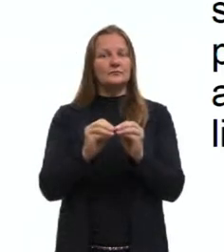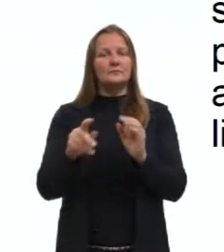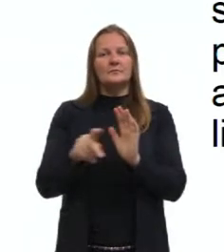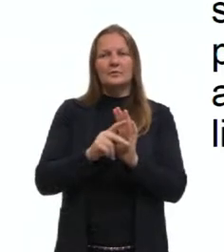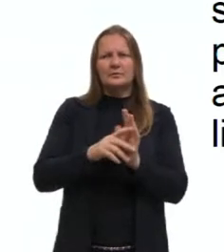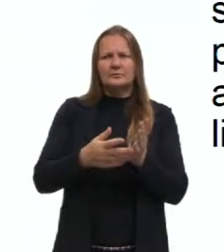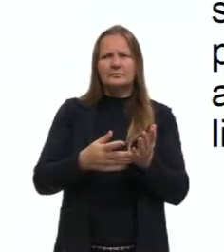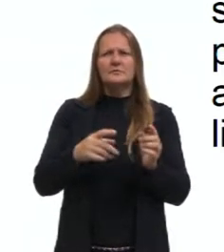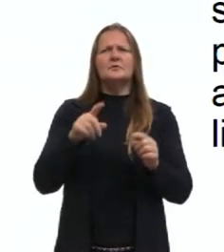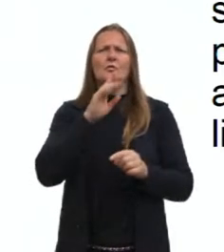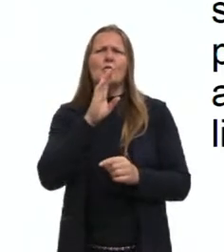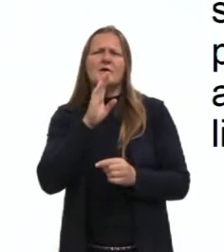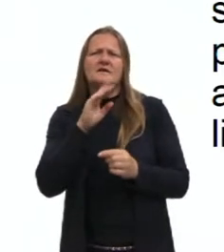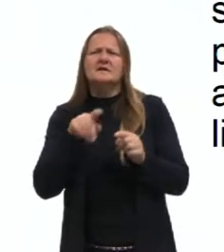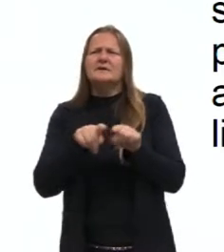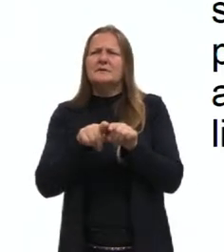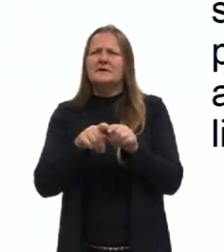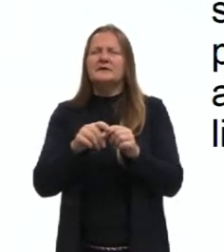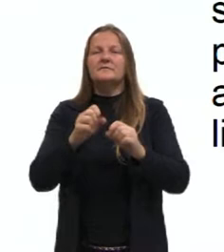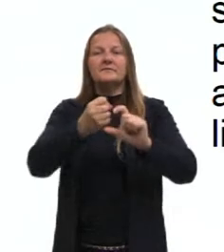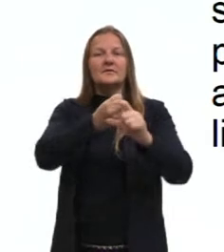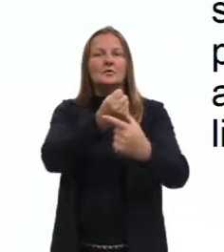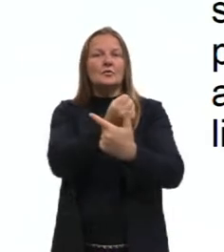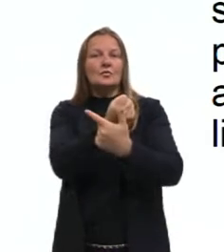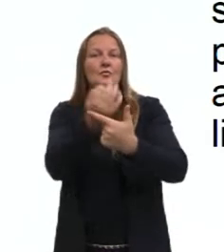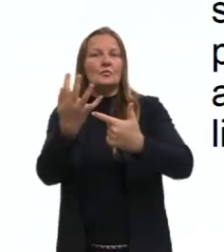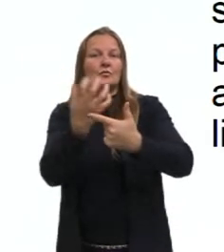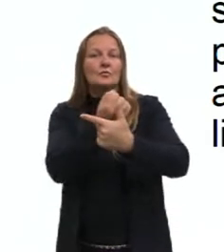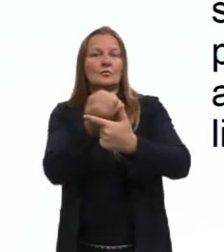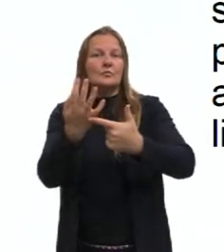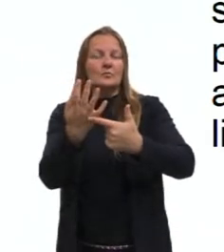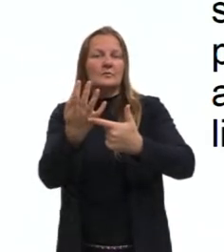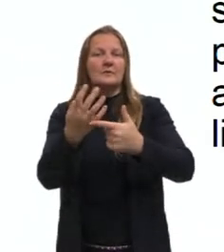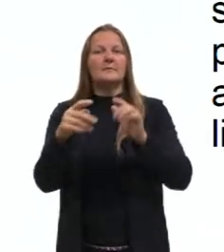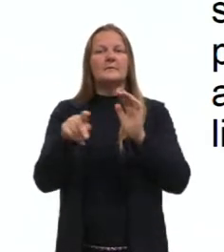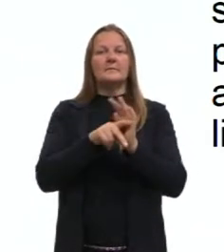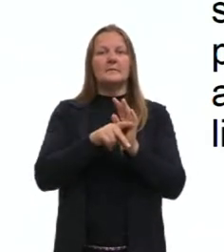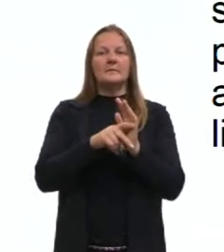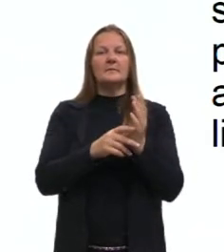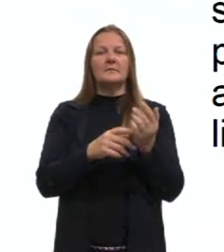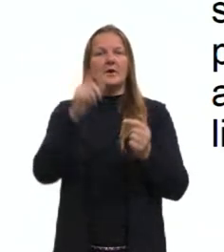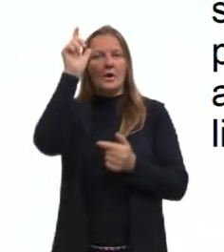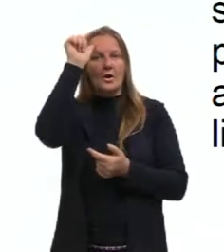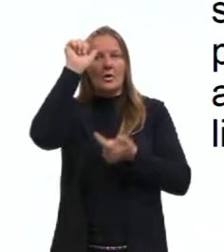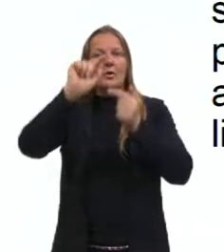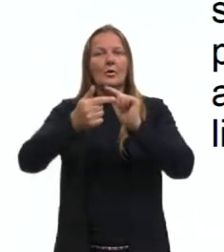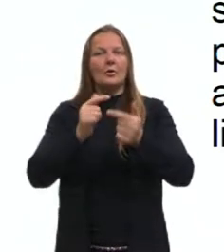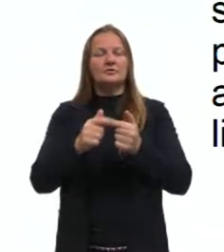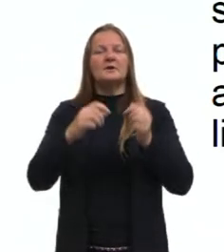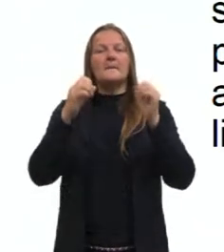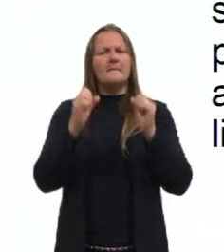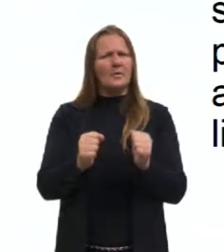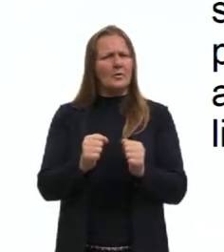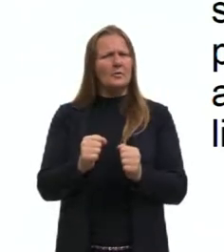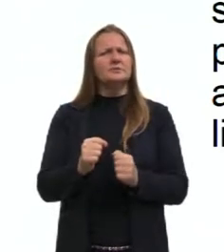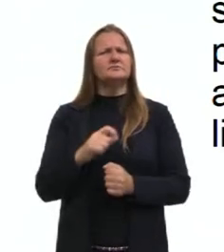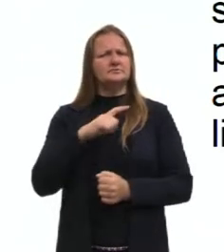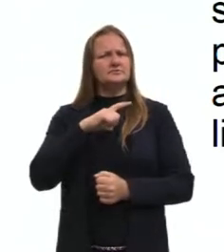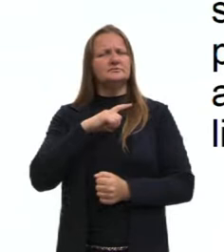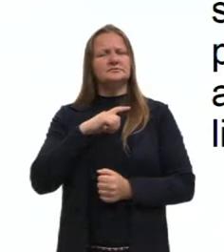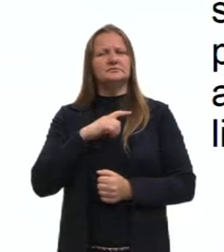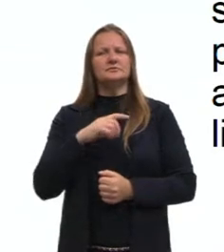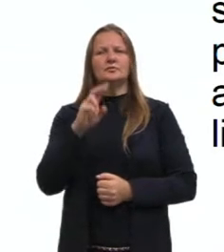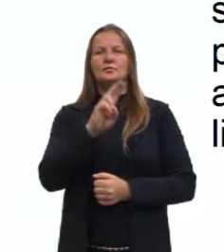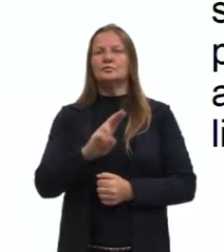Também conhecida como álgebra das proposições, a lógica proposicional pode ser considerada